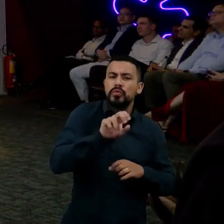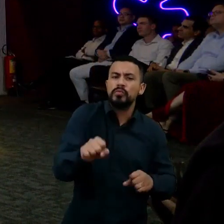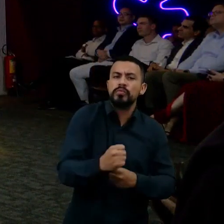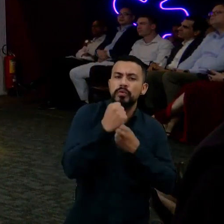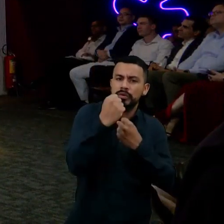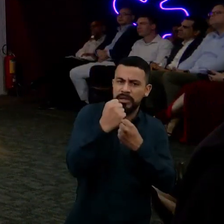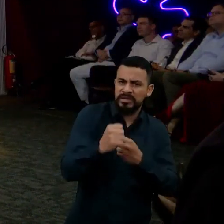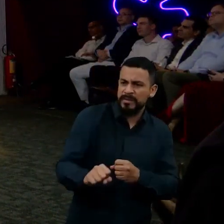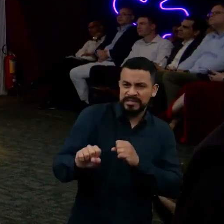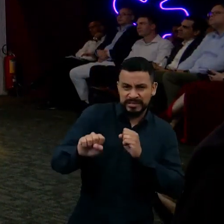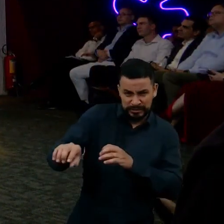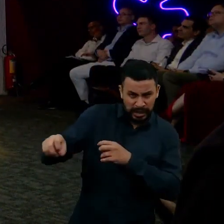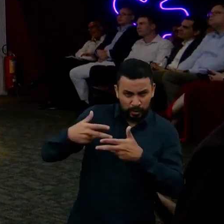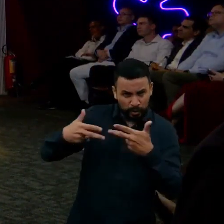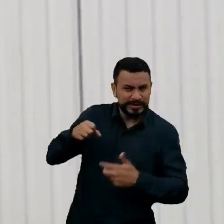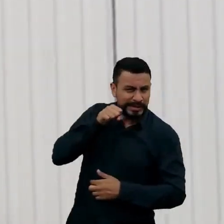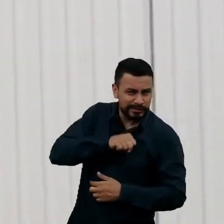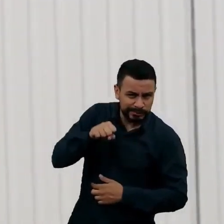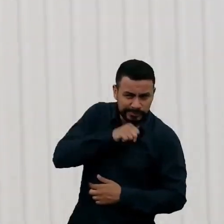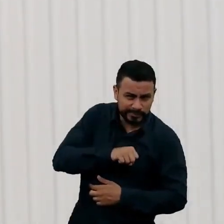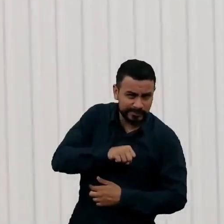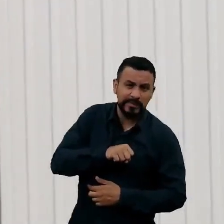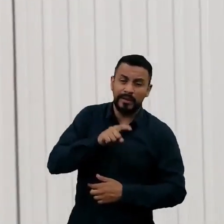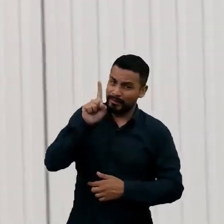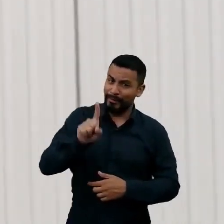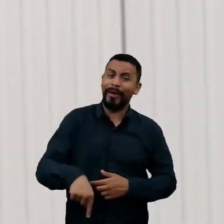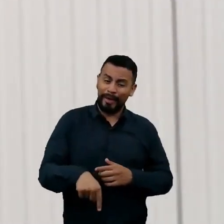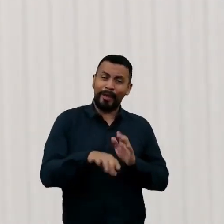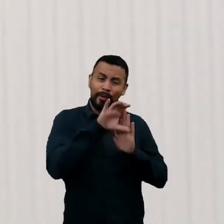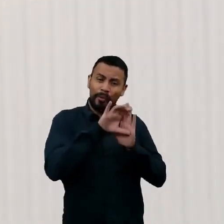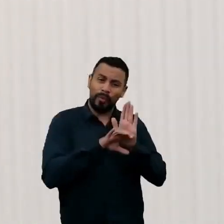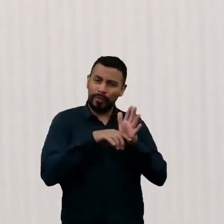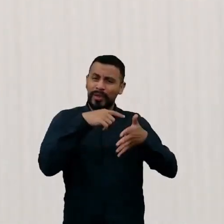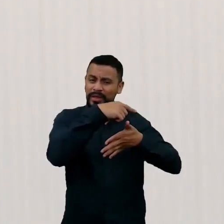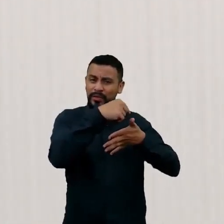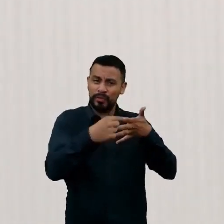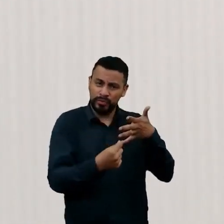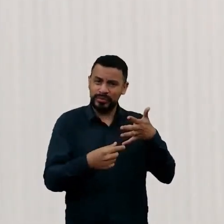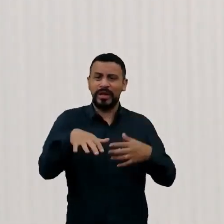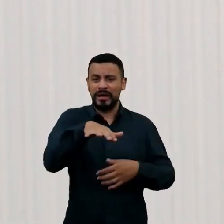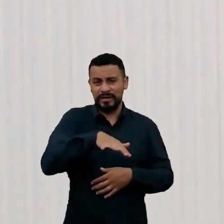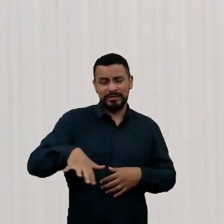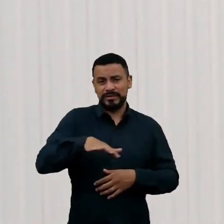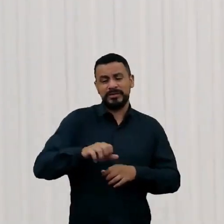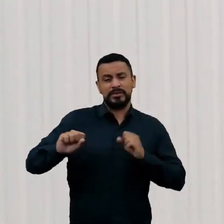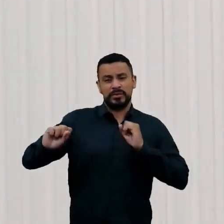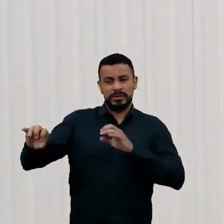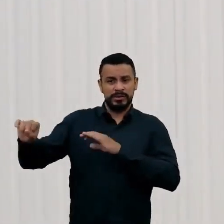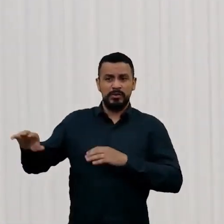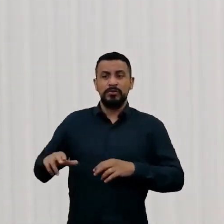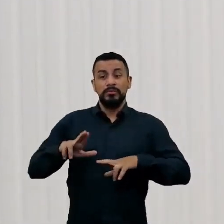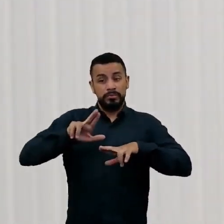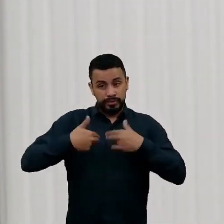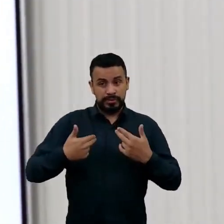obsoletas? é isso que acontece com o currículo na área de educação. Por isso, nós estamos nesse mundo